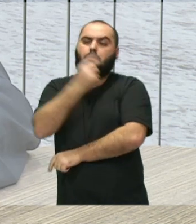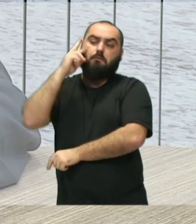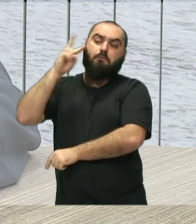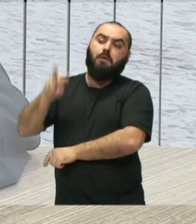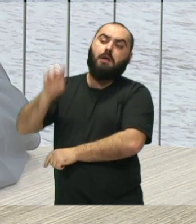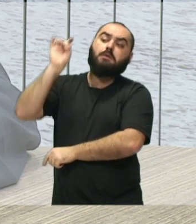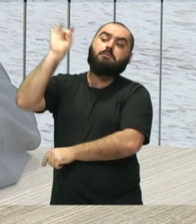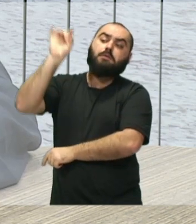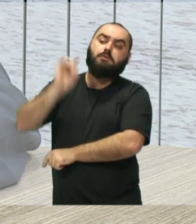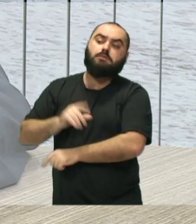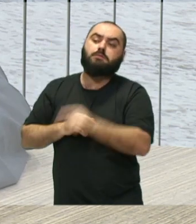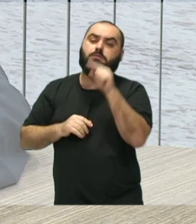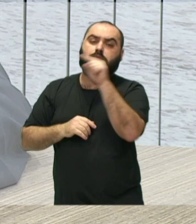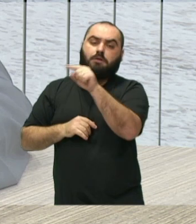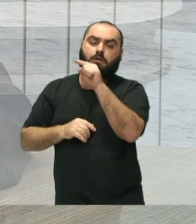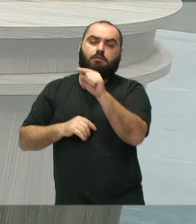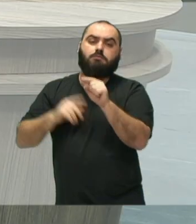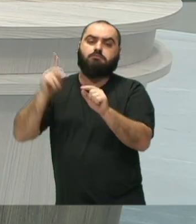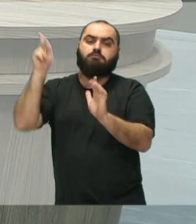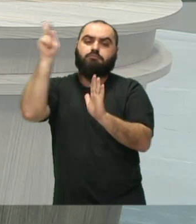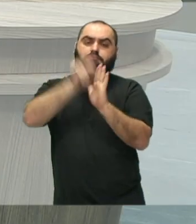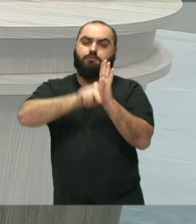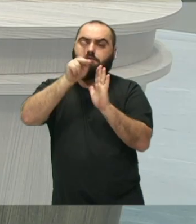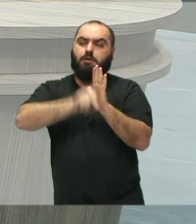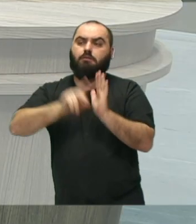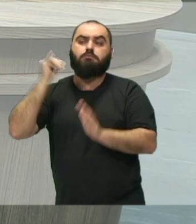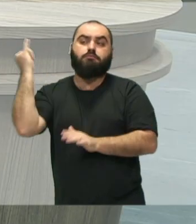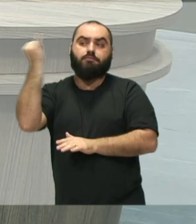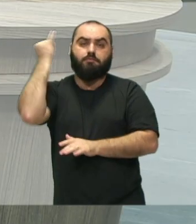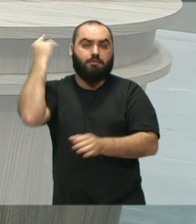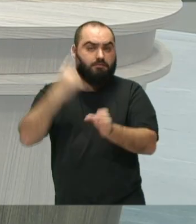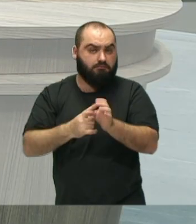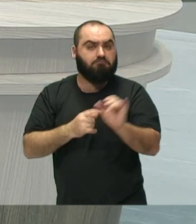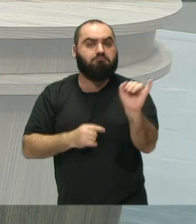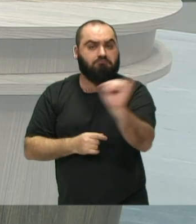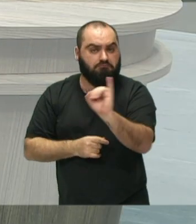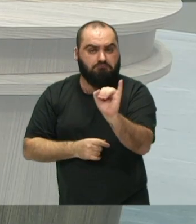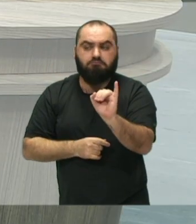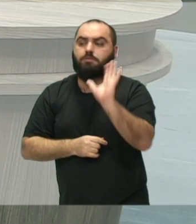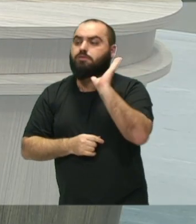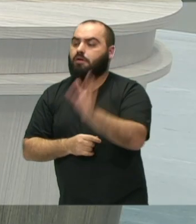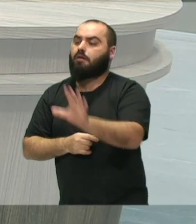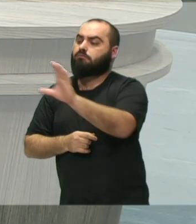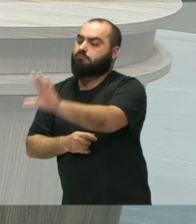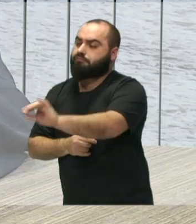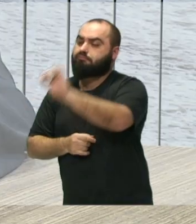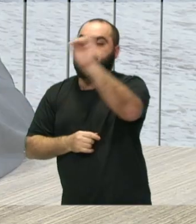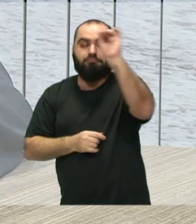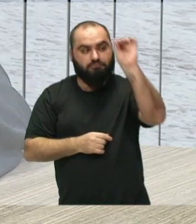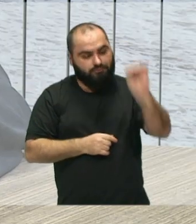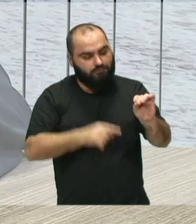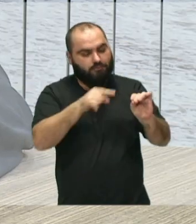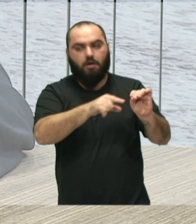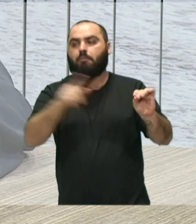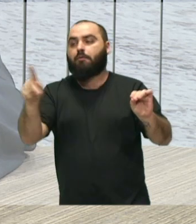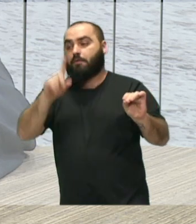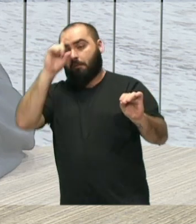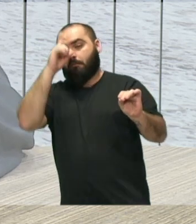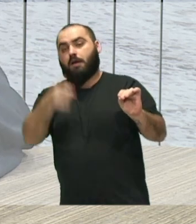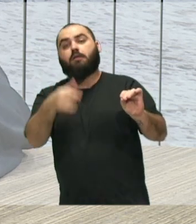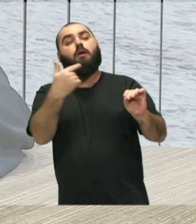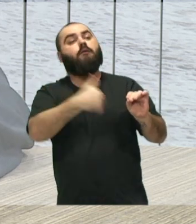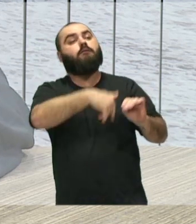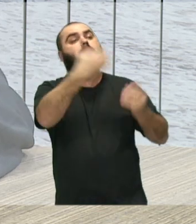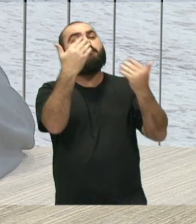programa de política pública tão importante da nossa cidade, e aí a gente já encaminha, ó, vai, o professor já encaminha, pô, tem a